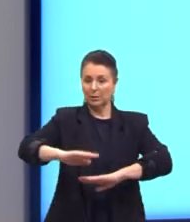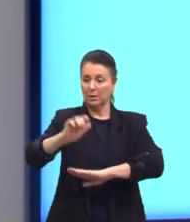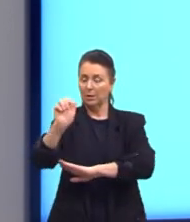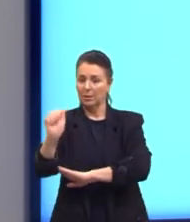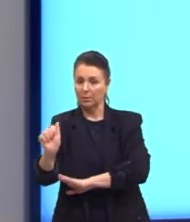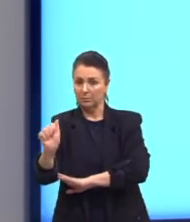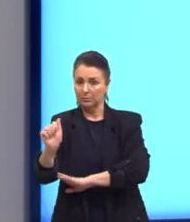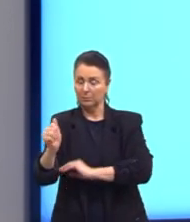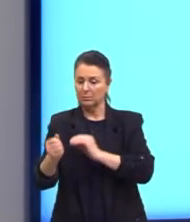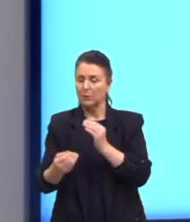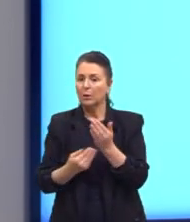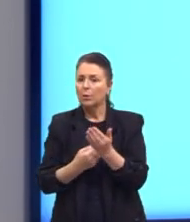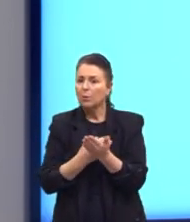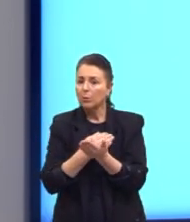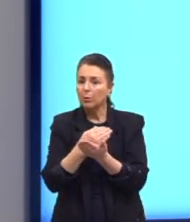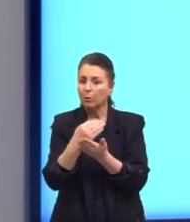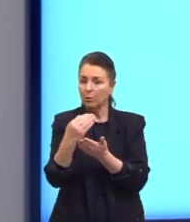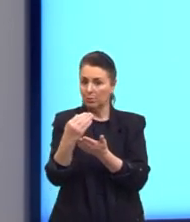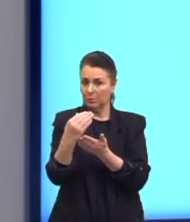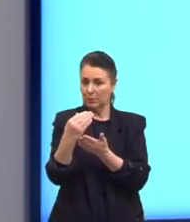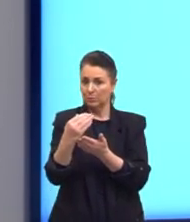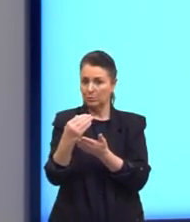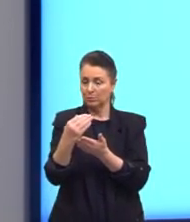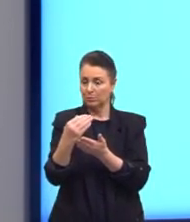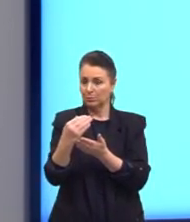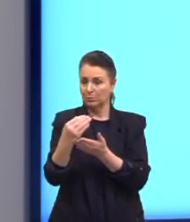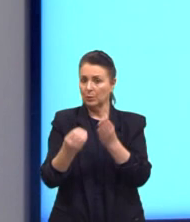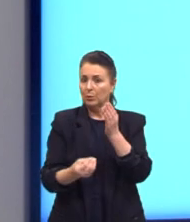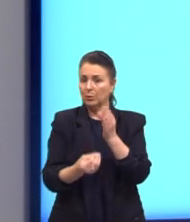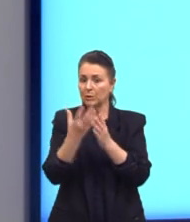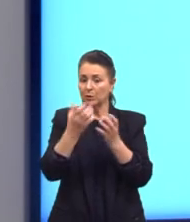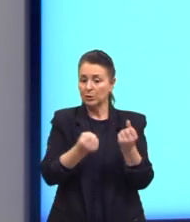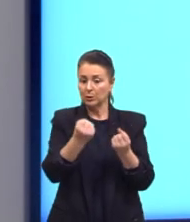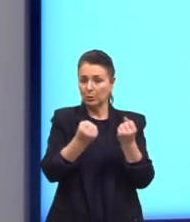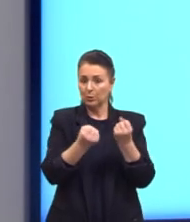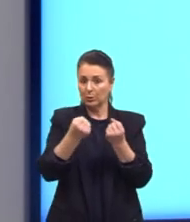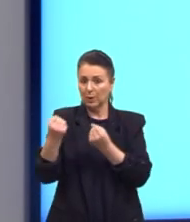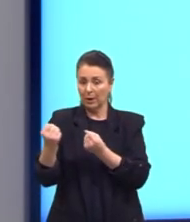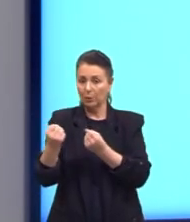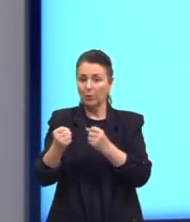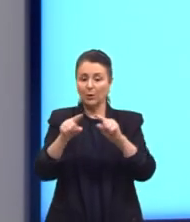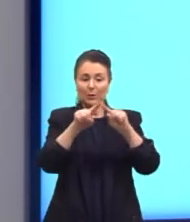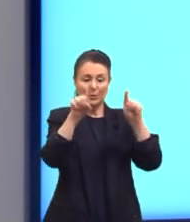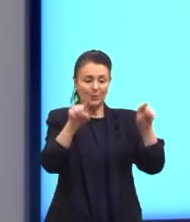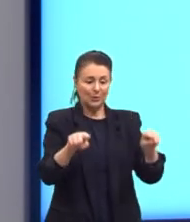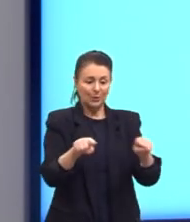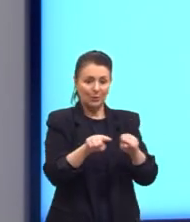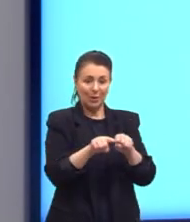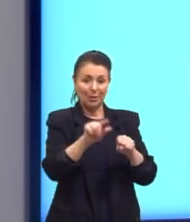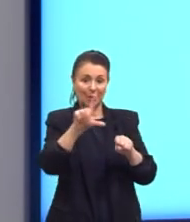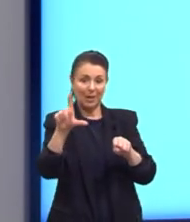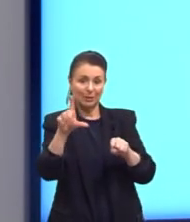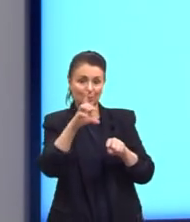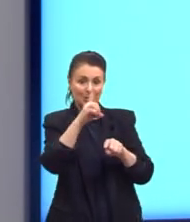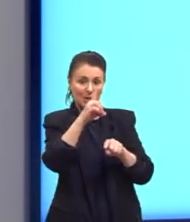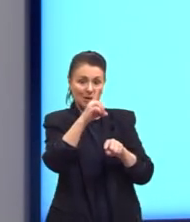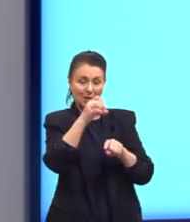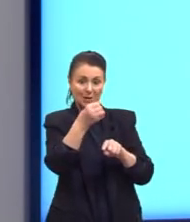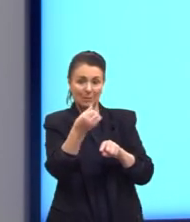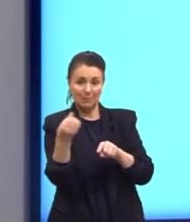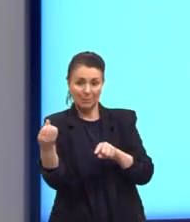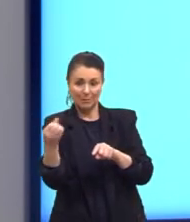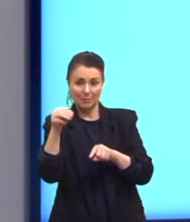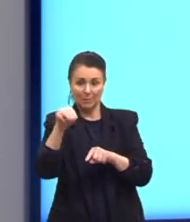A origem, né? Onde está estacionado o veículo e os quarteirões ali, que formam quadrados de lado 100 metros.